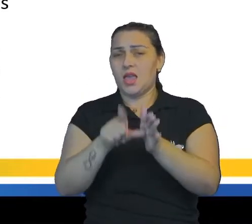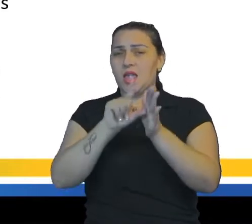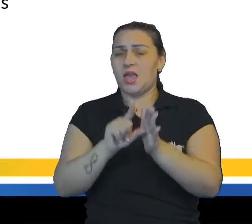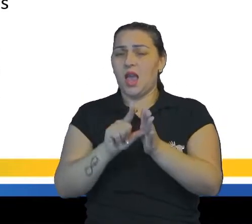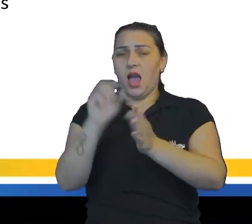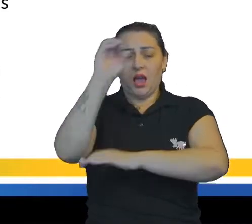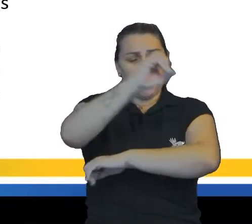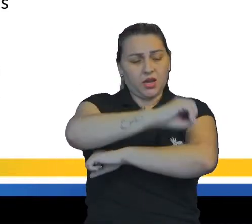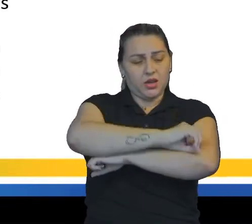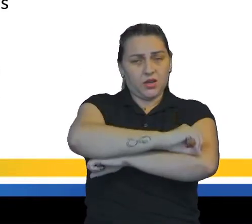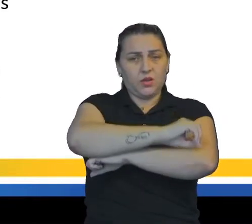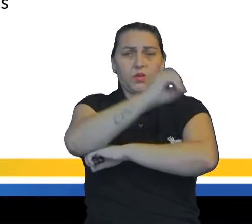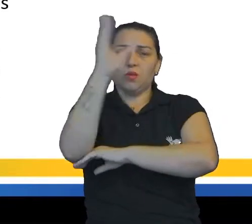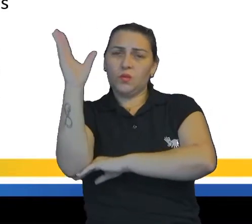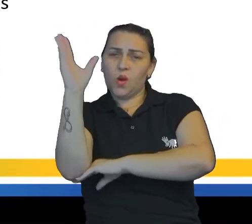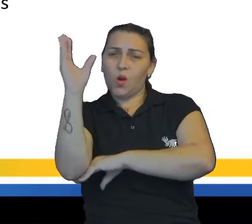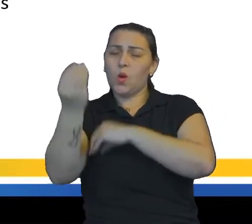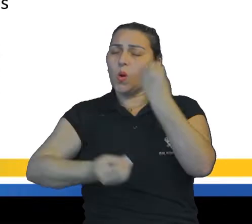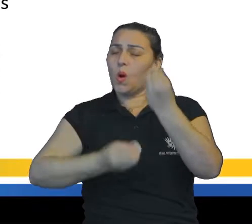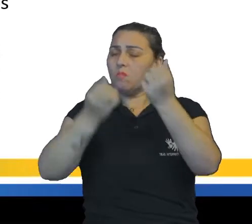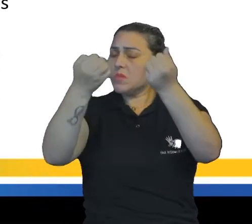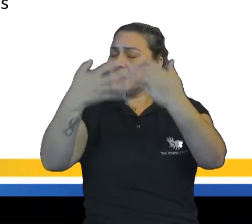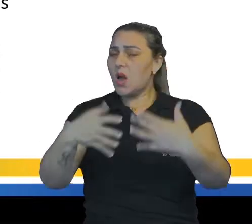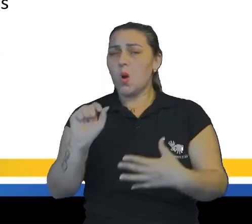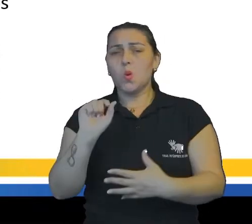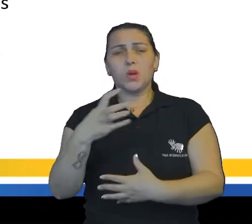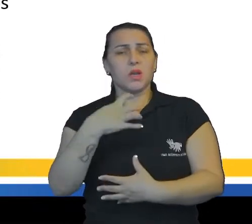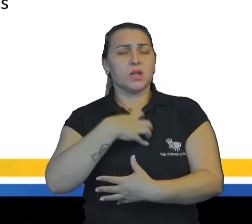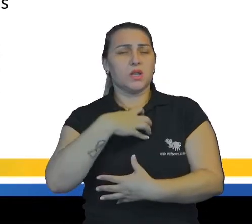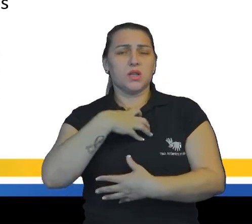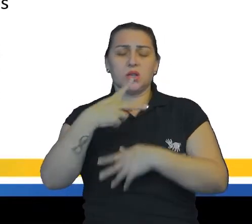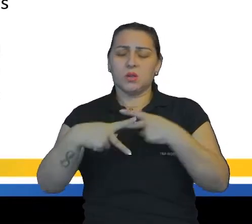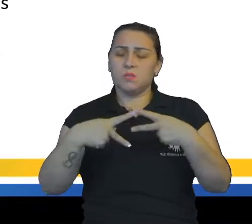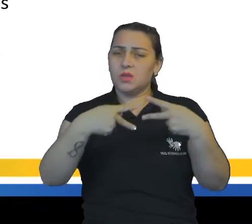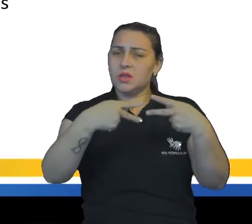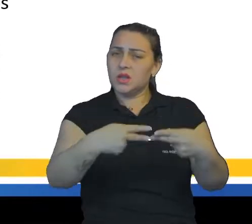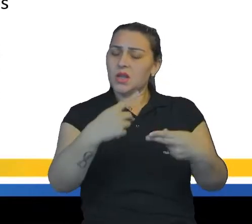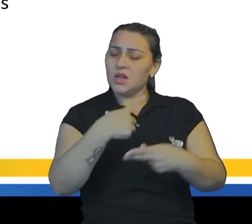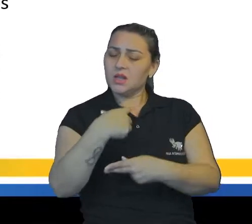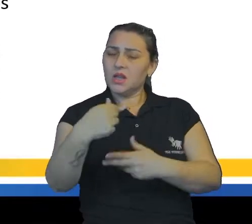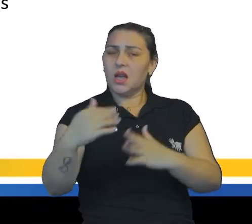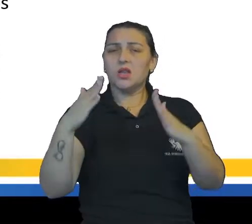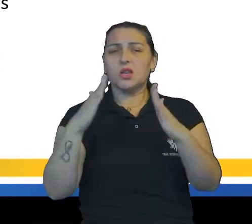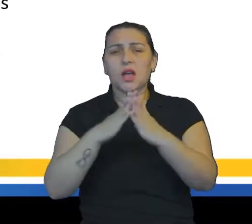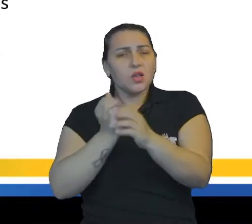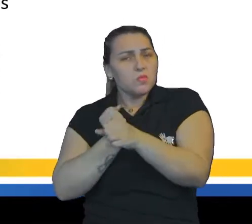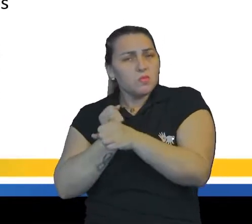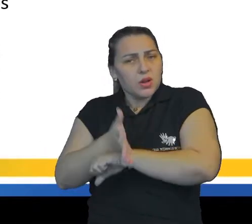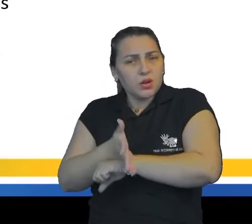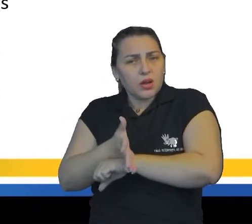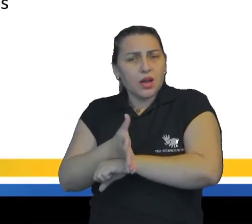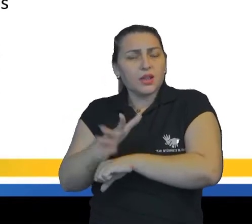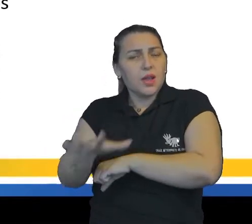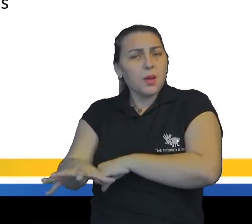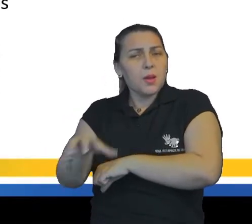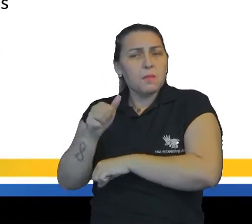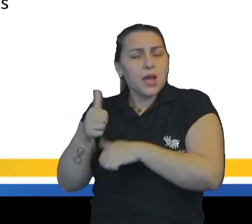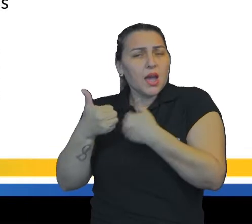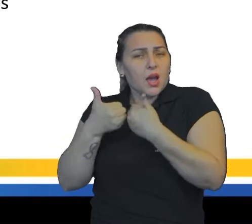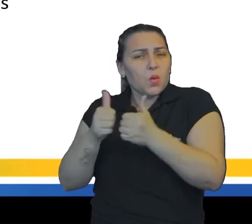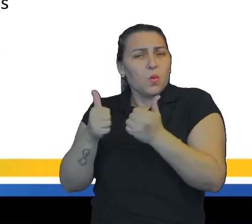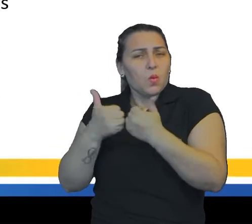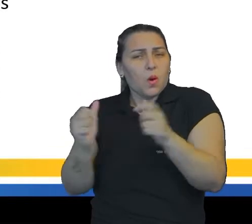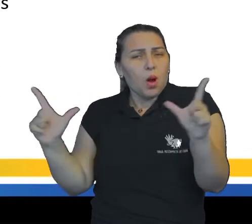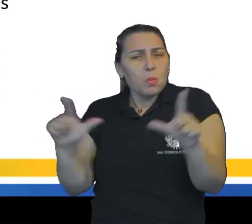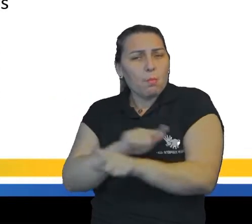nascer. Como explicar o que eu sentia de presente inaudito em sair de casa de madrugada e pegar o bonde vazio